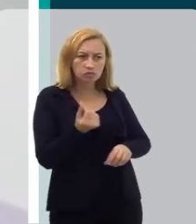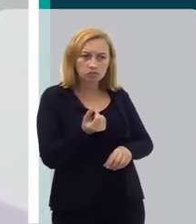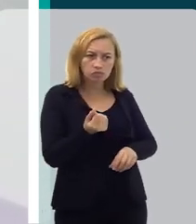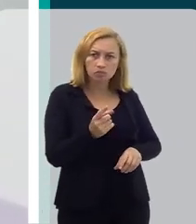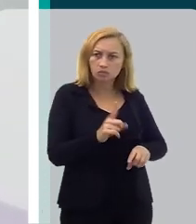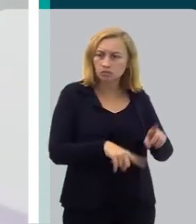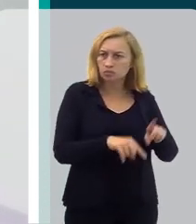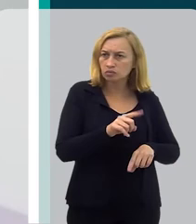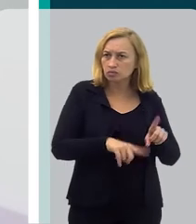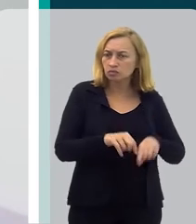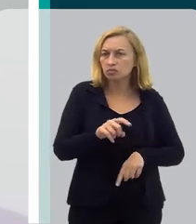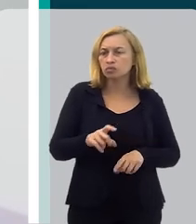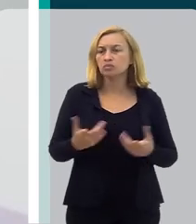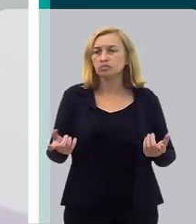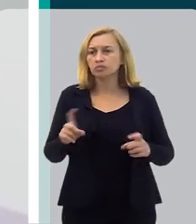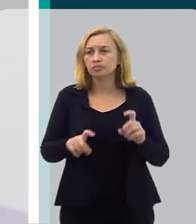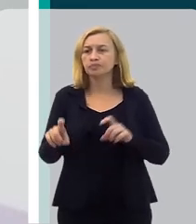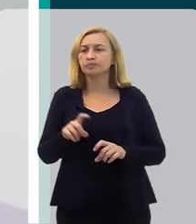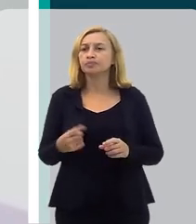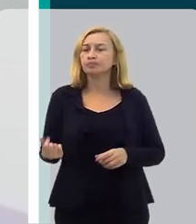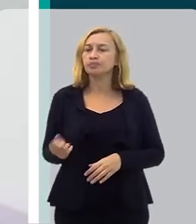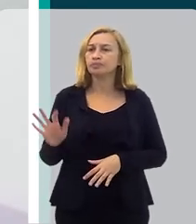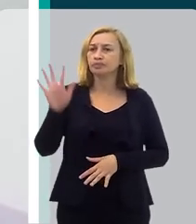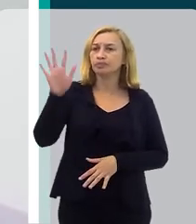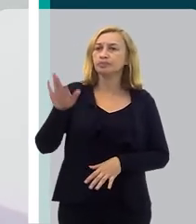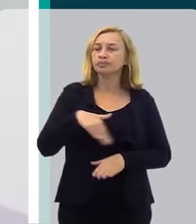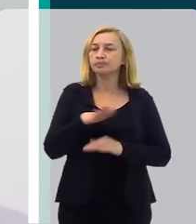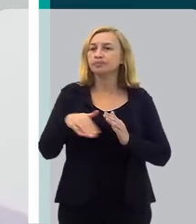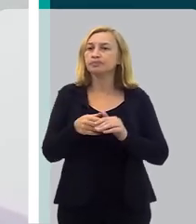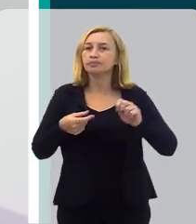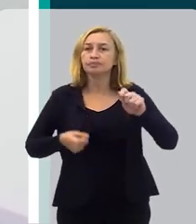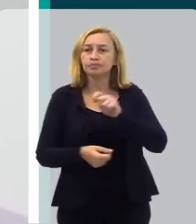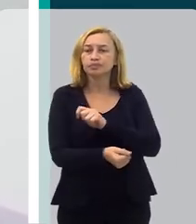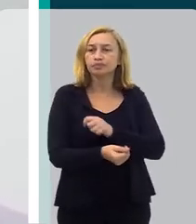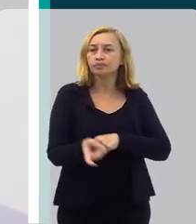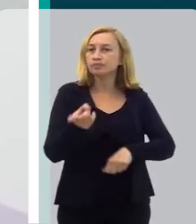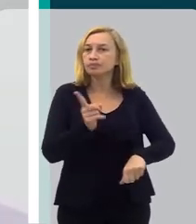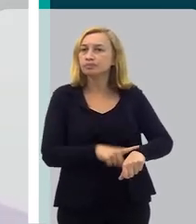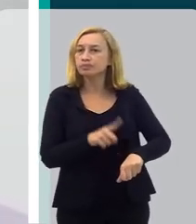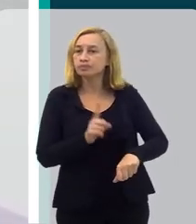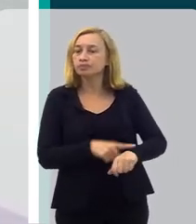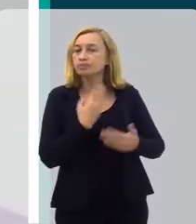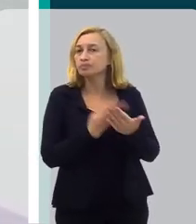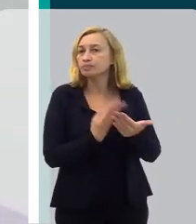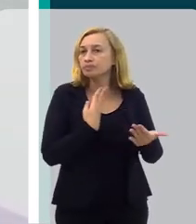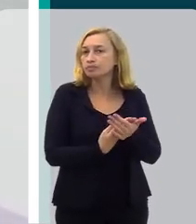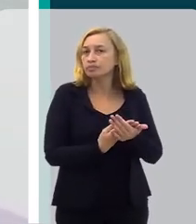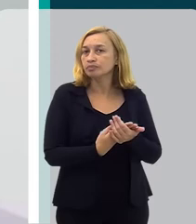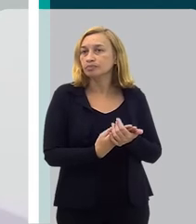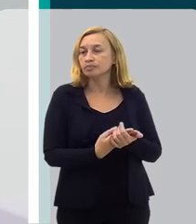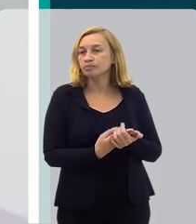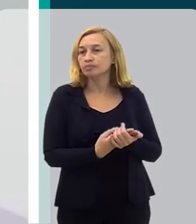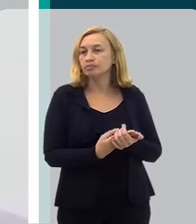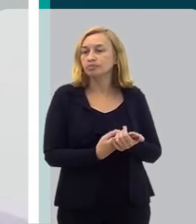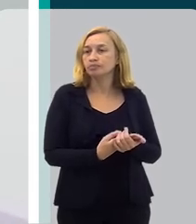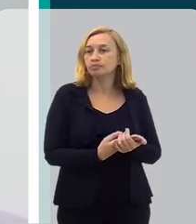o mundo está globalizado. O que é caro é todo o investimento que é feito de tempo de estudo,